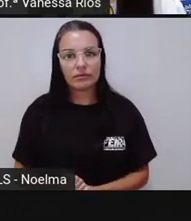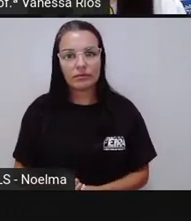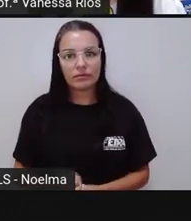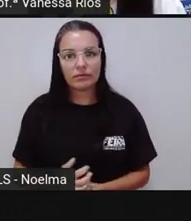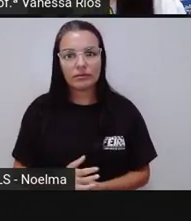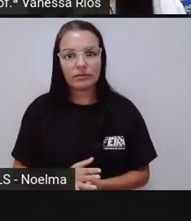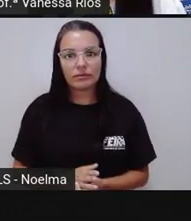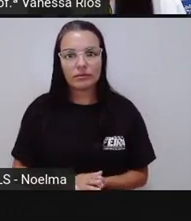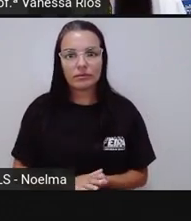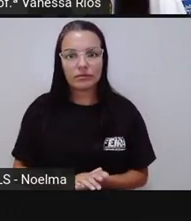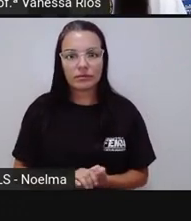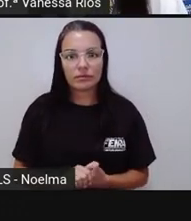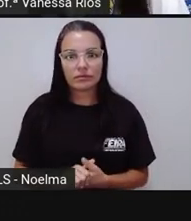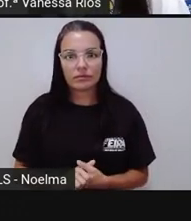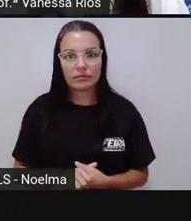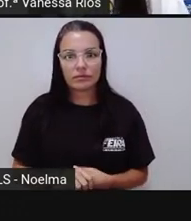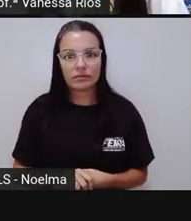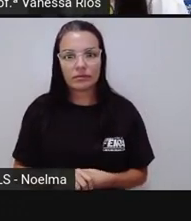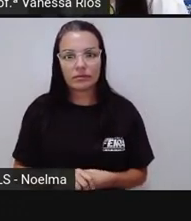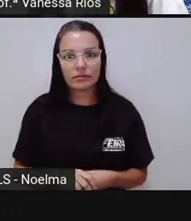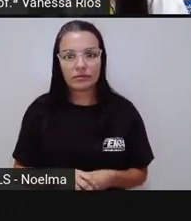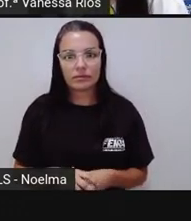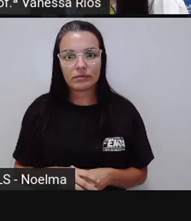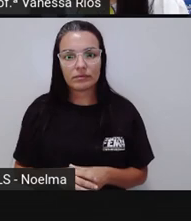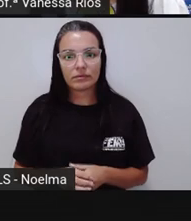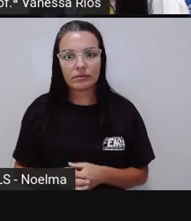acento circunflexo.